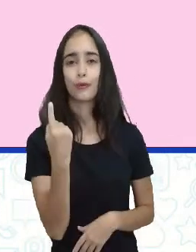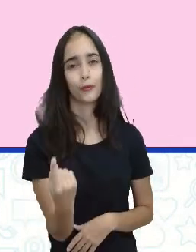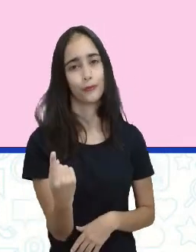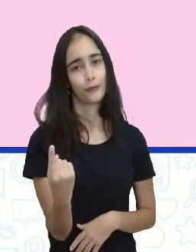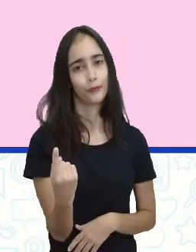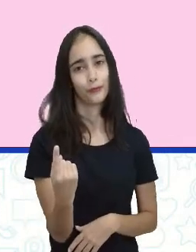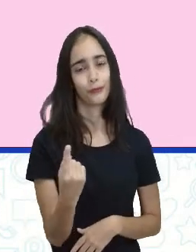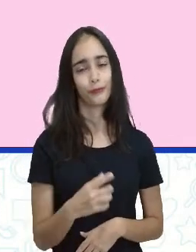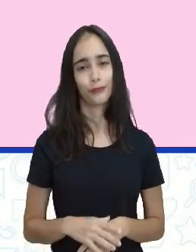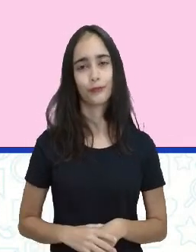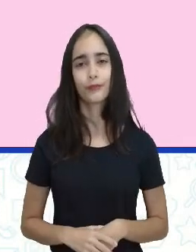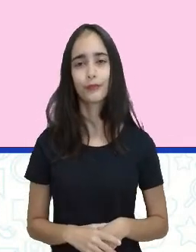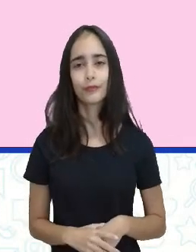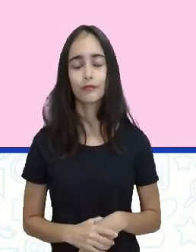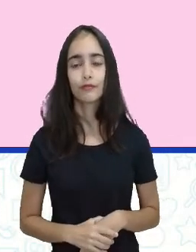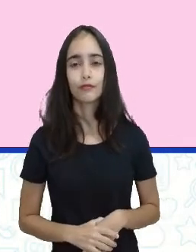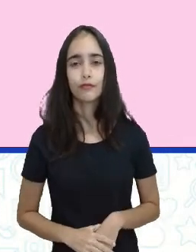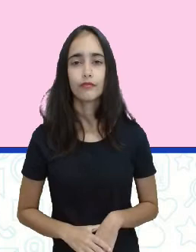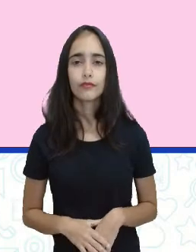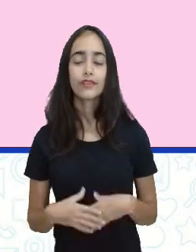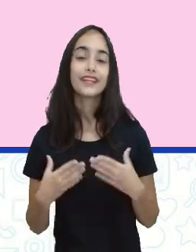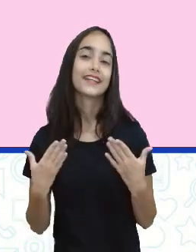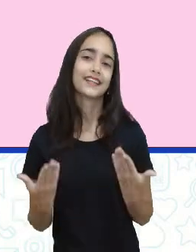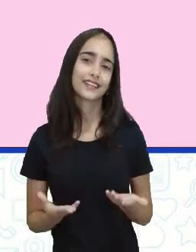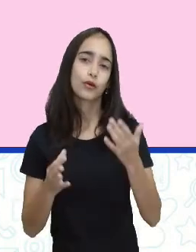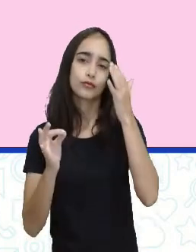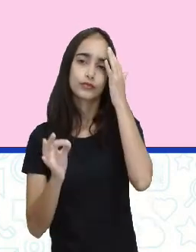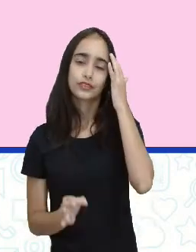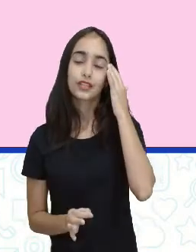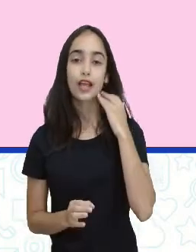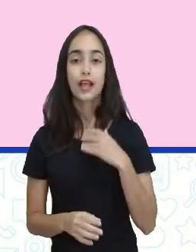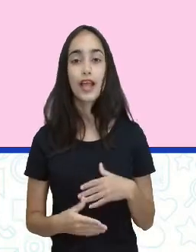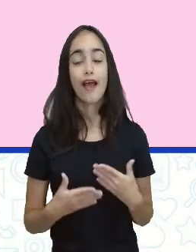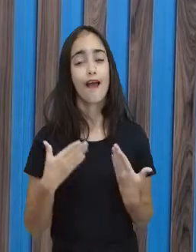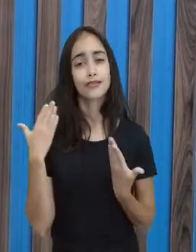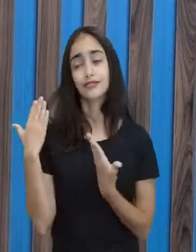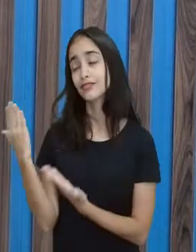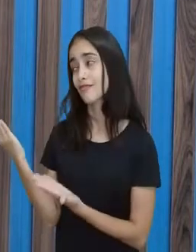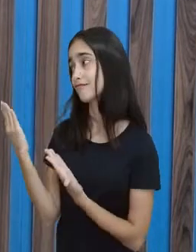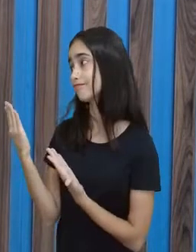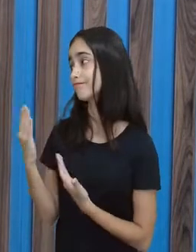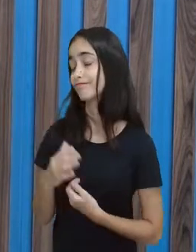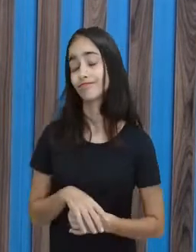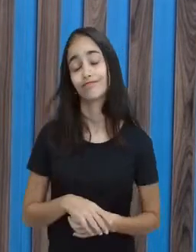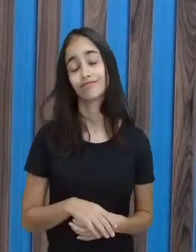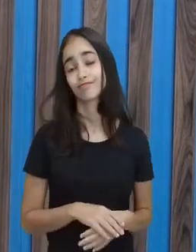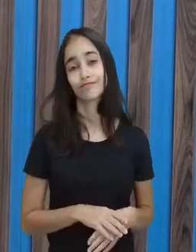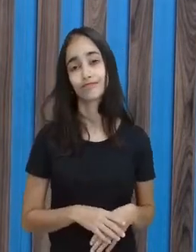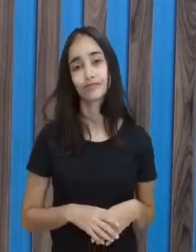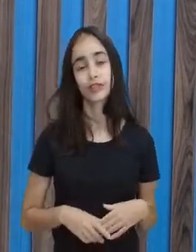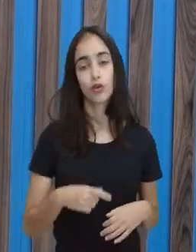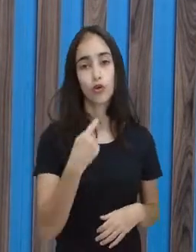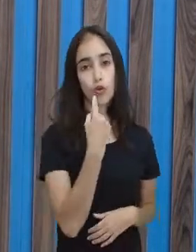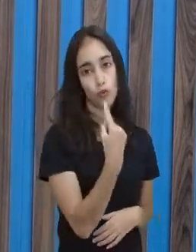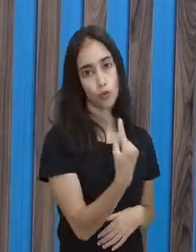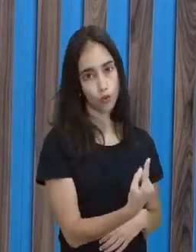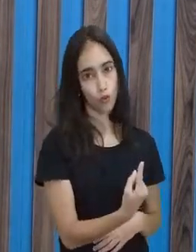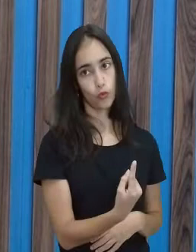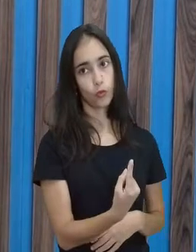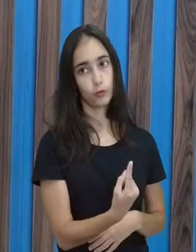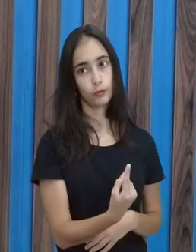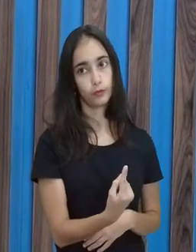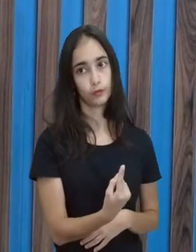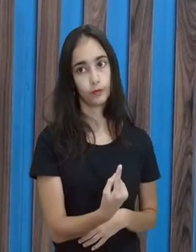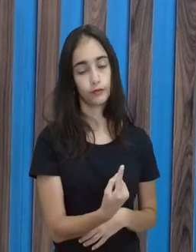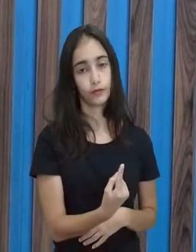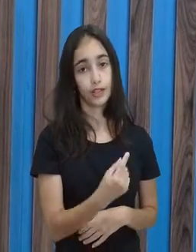cada 1, tá? Então, é exatamente isso. Vai dar 1, que é 80 dividido por